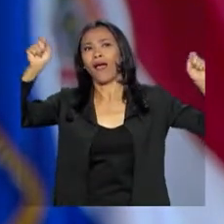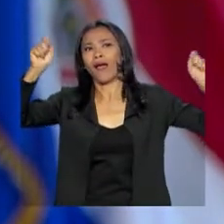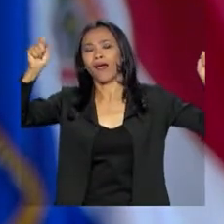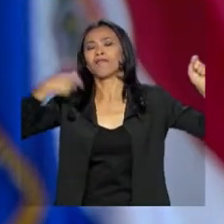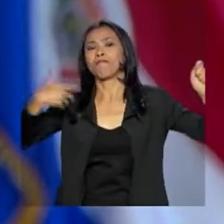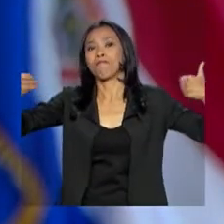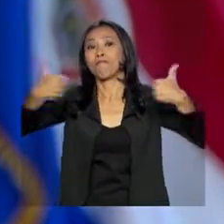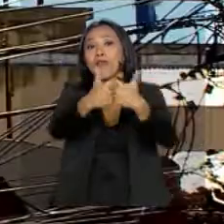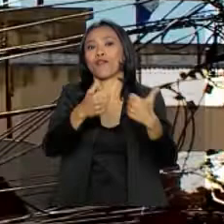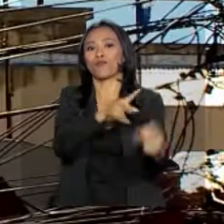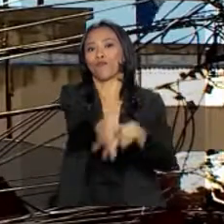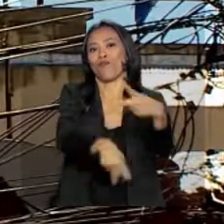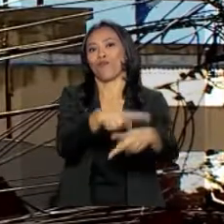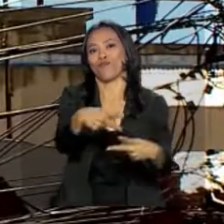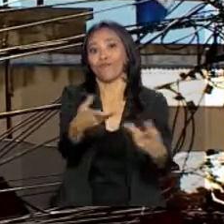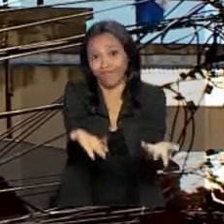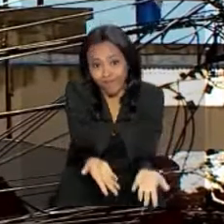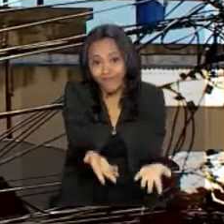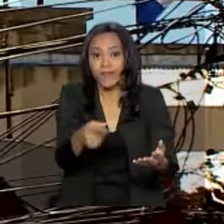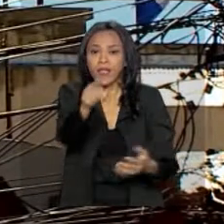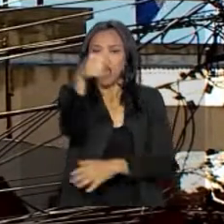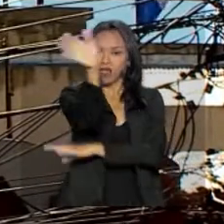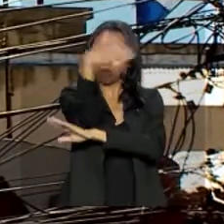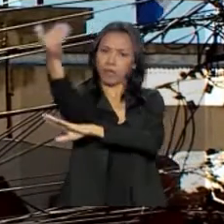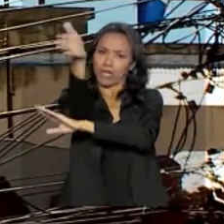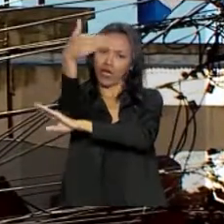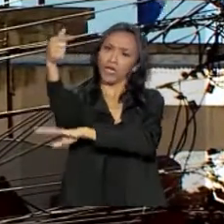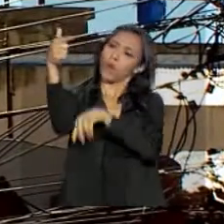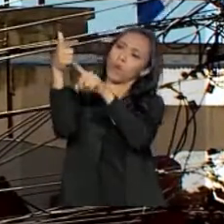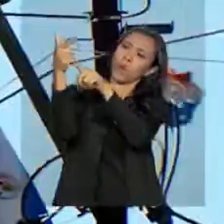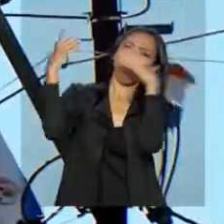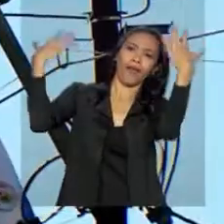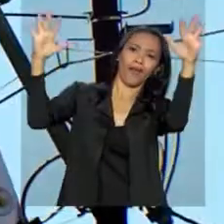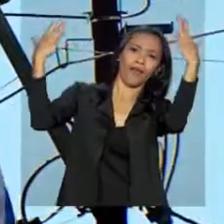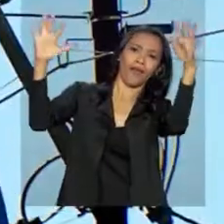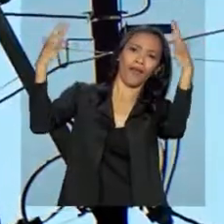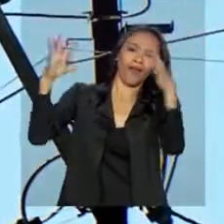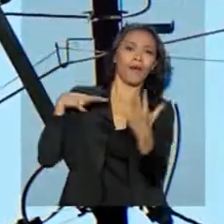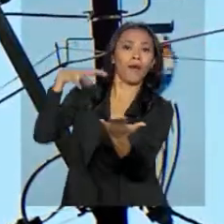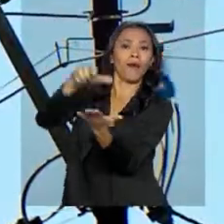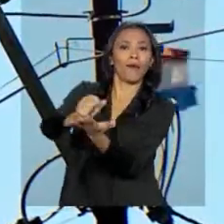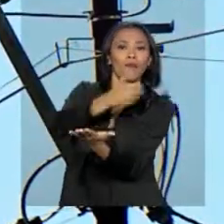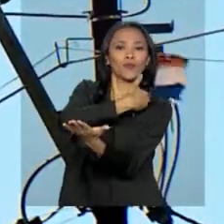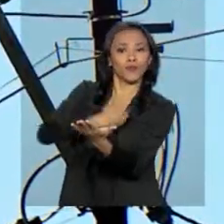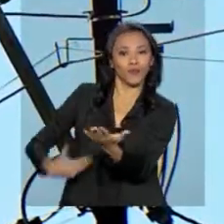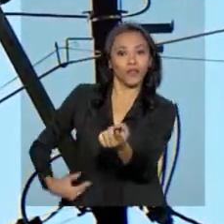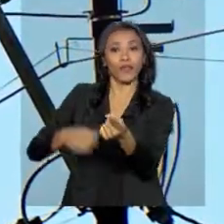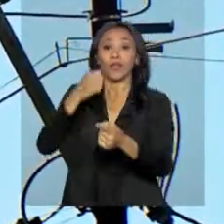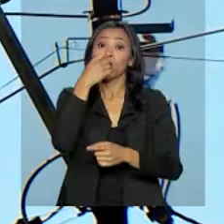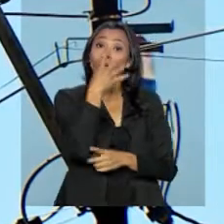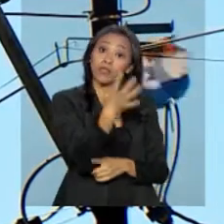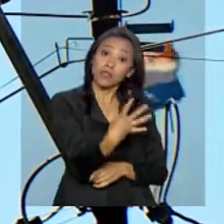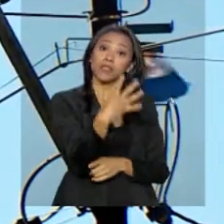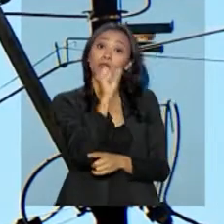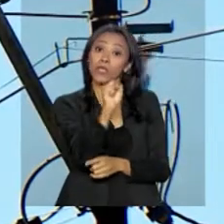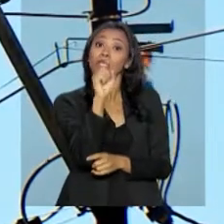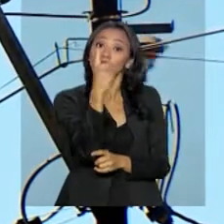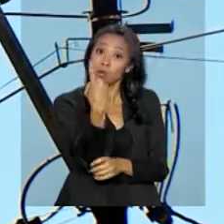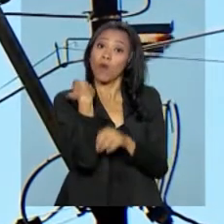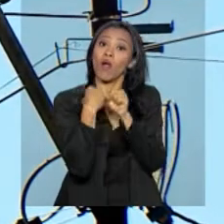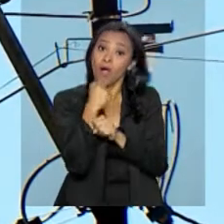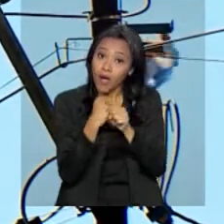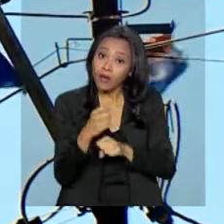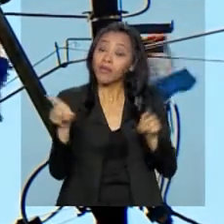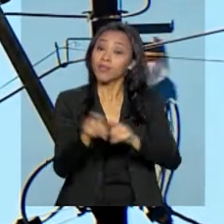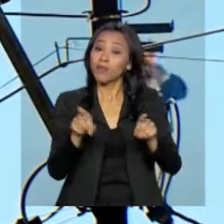estar perto do povo. Nas ruas, as bandeiras são para comemorar a posse, os 481 anos da capital e a festa da